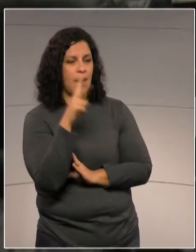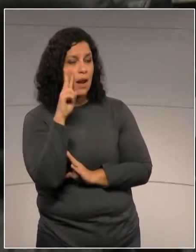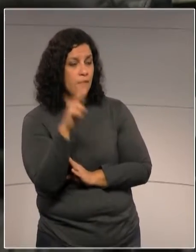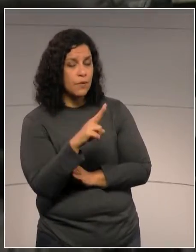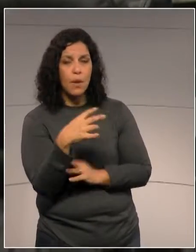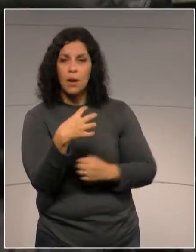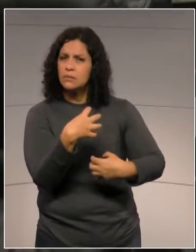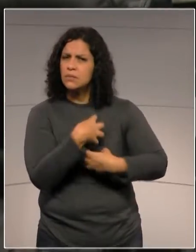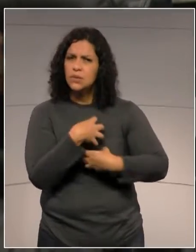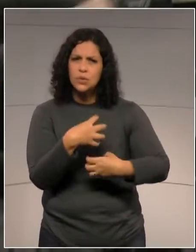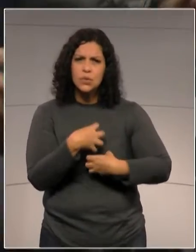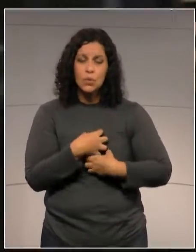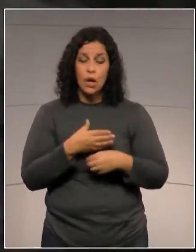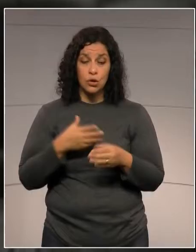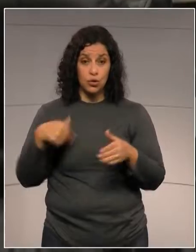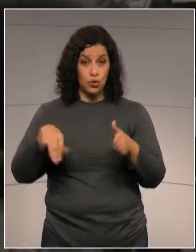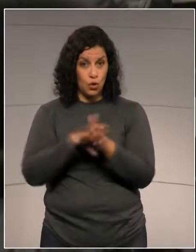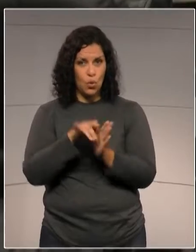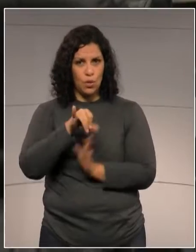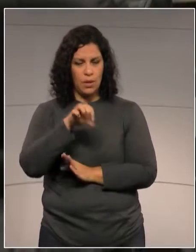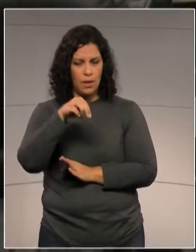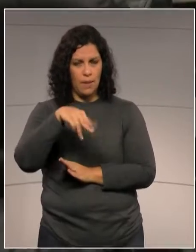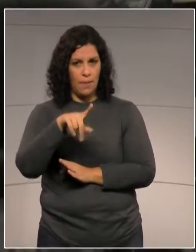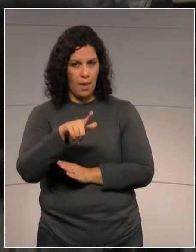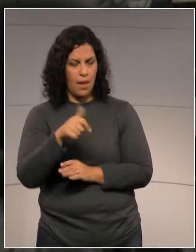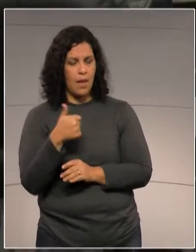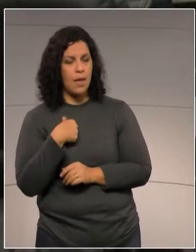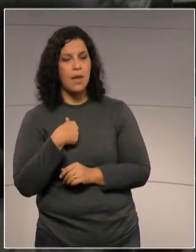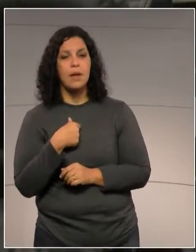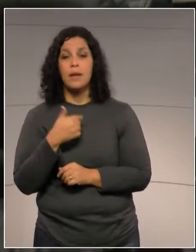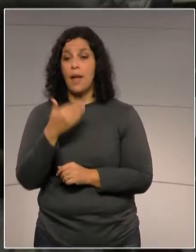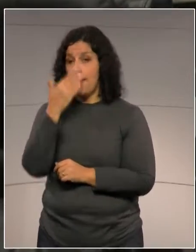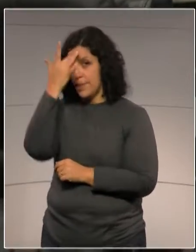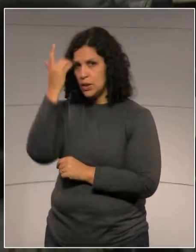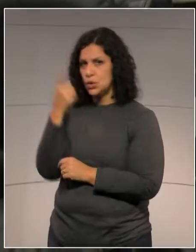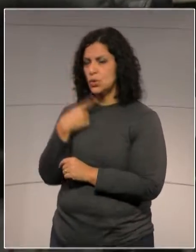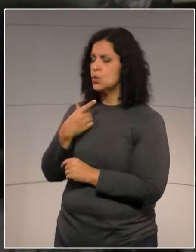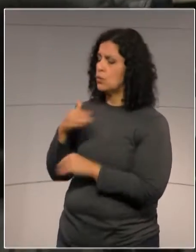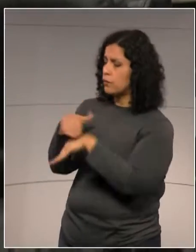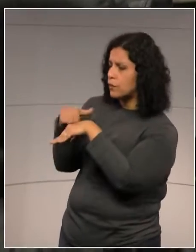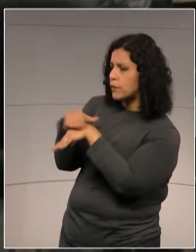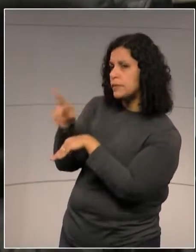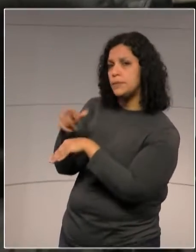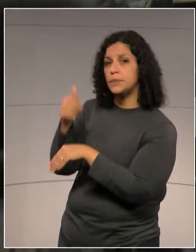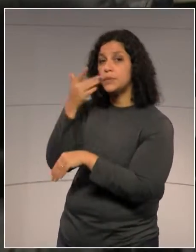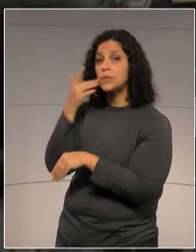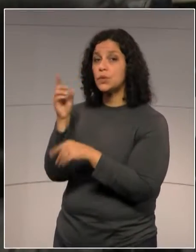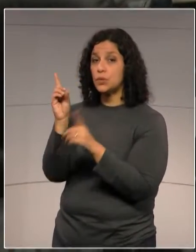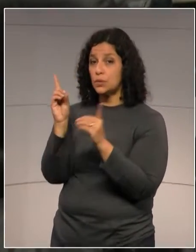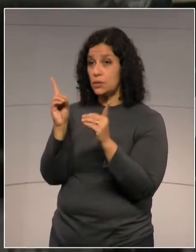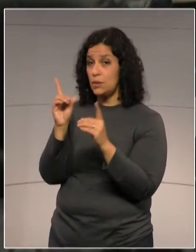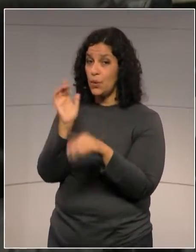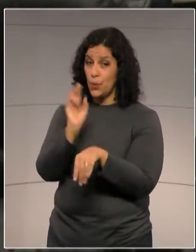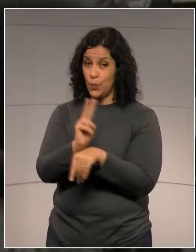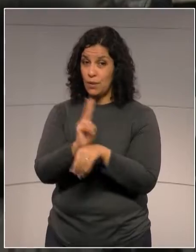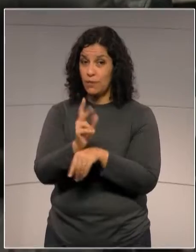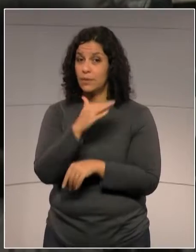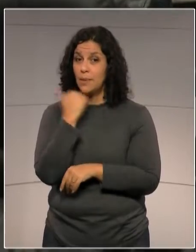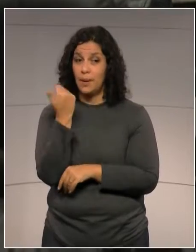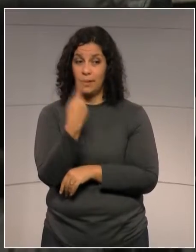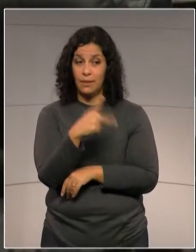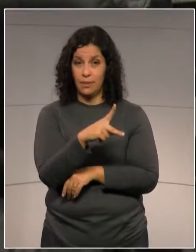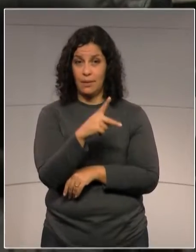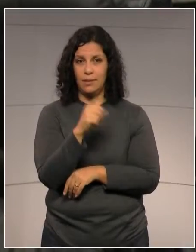sentimento que ela tinha ao entrar no IML e ter, por parte de quem atendia a mãe dela, então, falecida, um